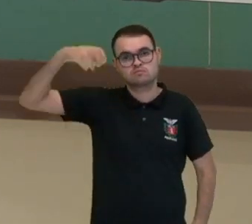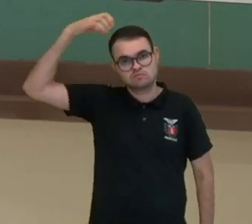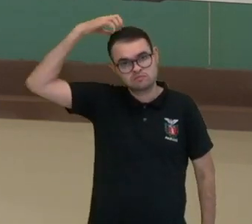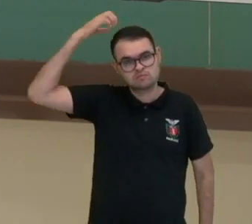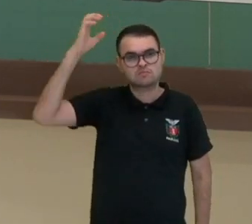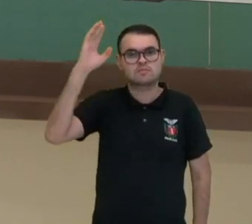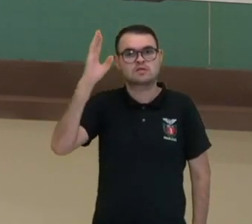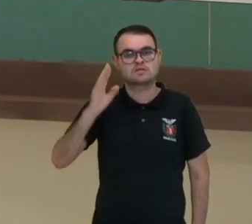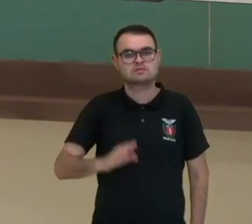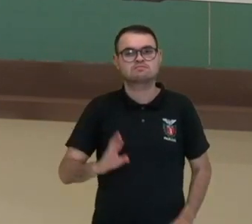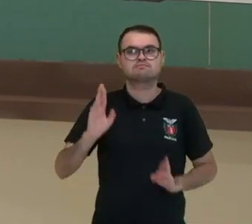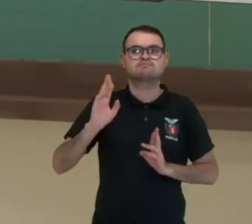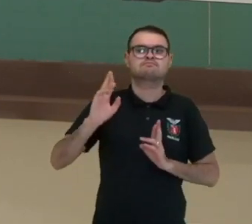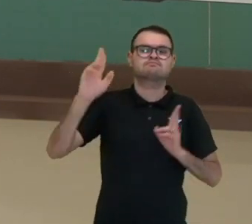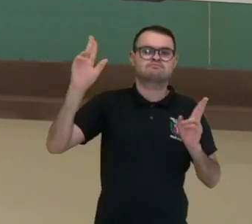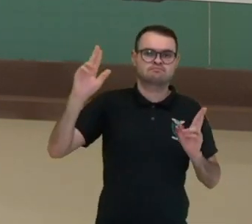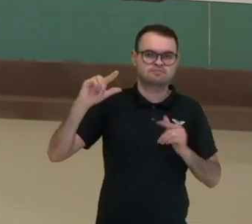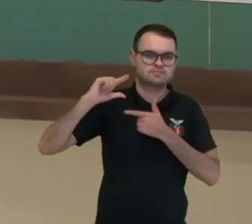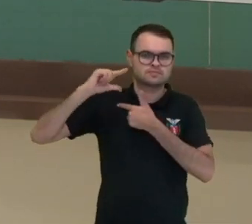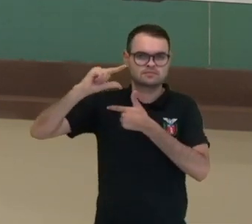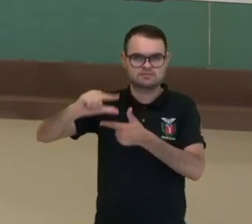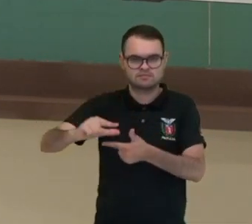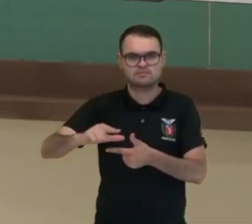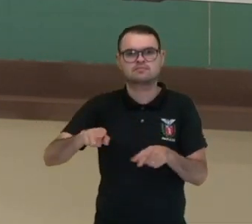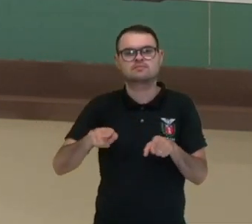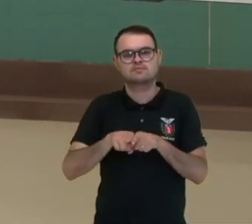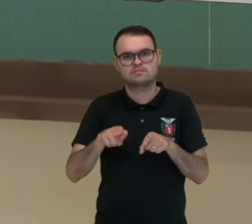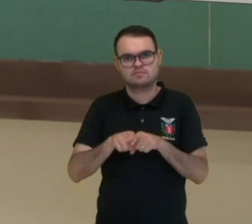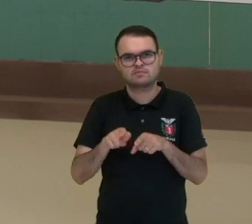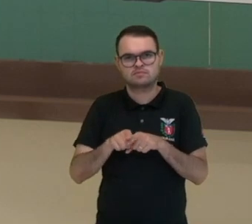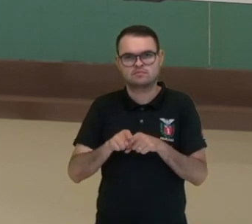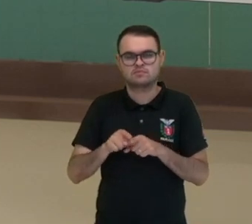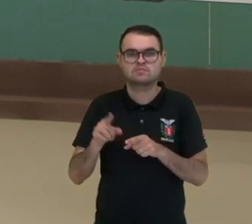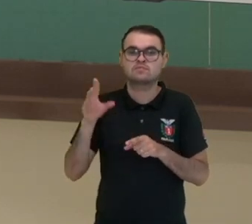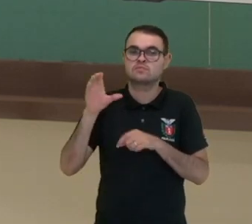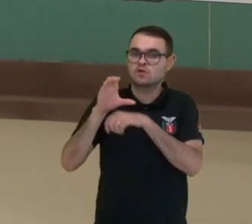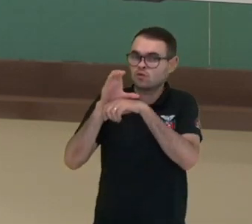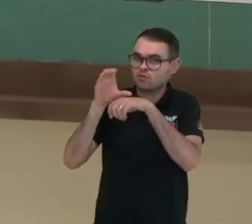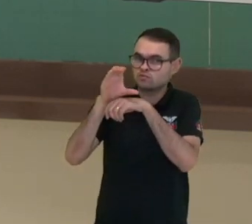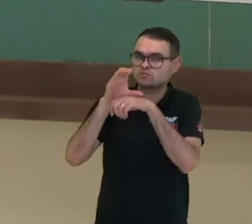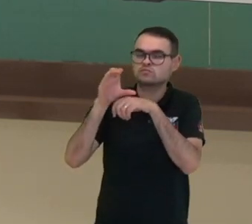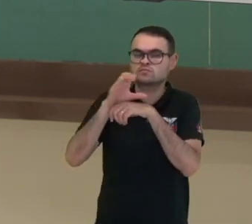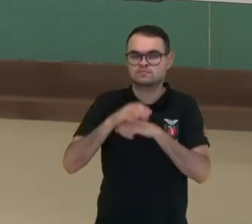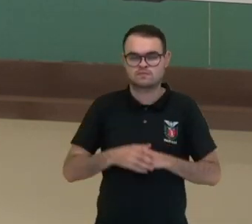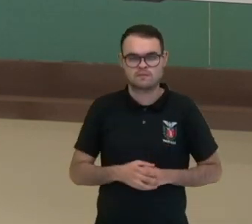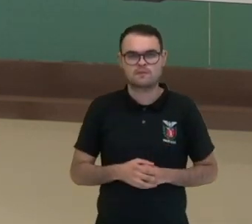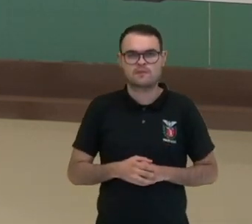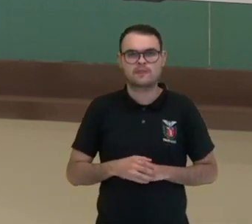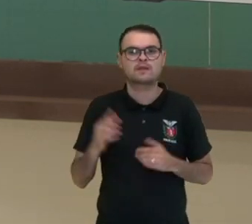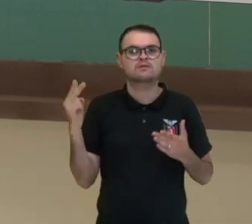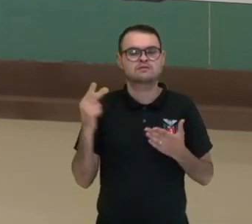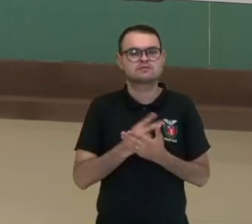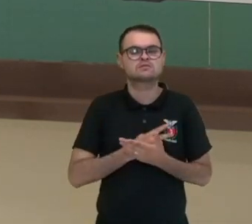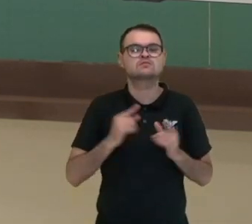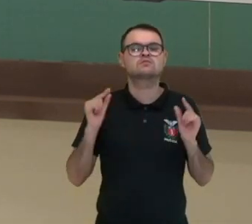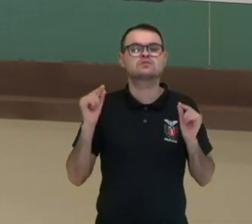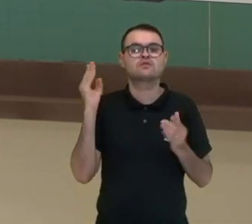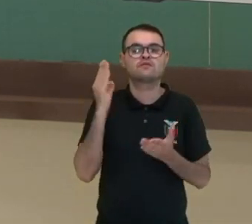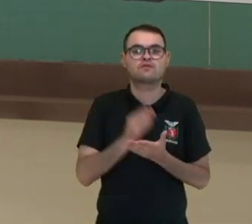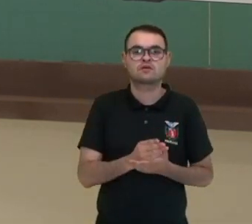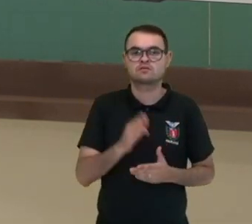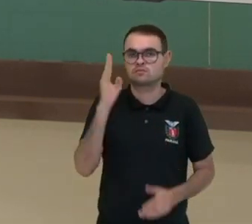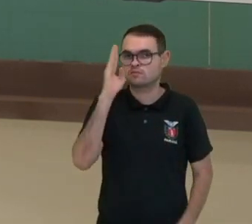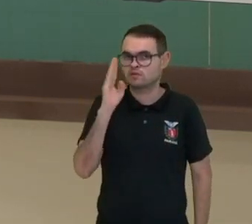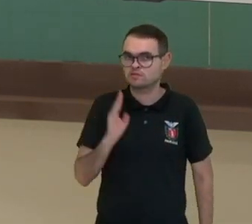diferenciada das monarquias tradicionais e entre as constitucionais. Isso vai ocorrer devido ao fato de que o Brasil